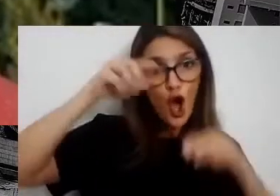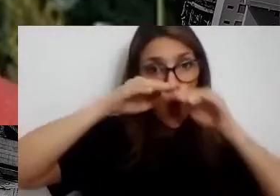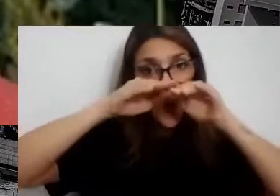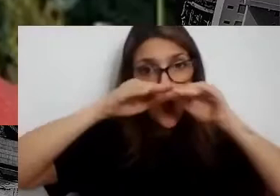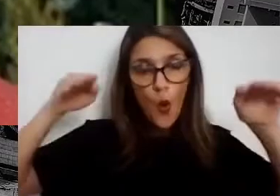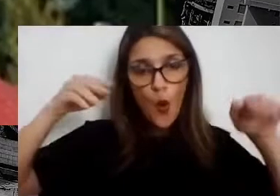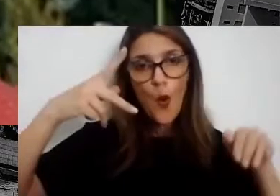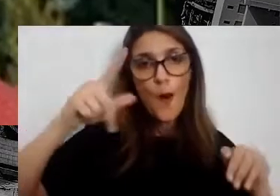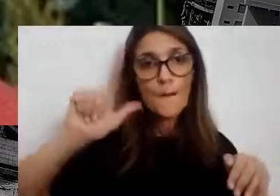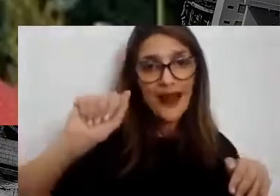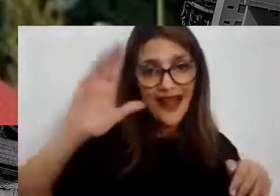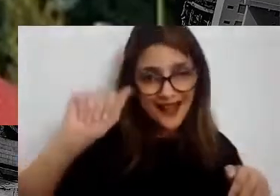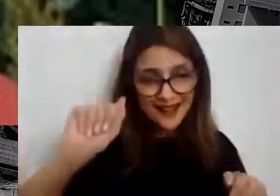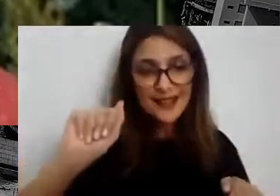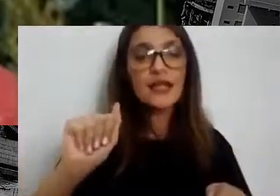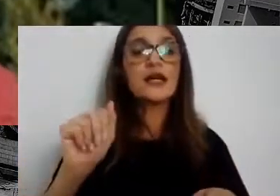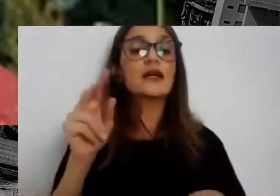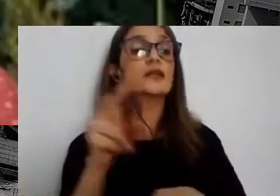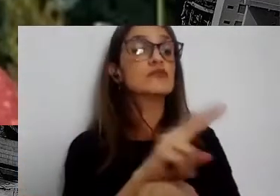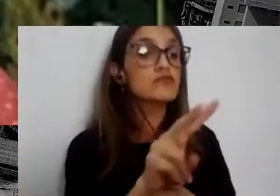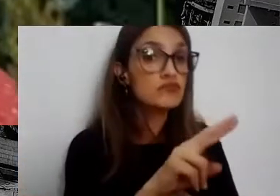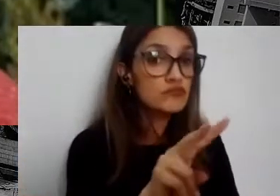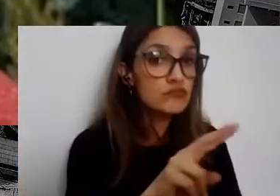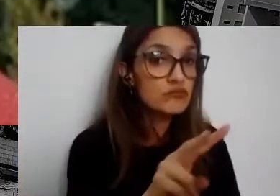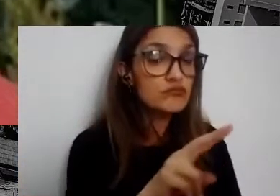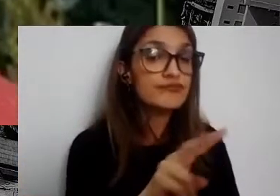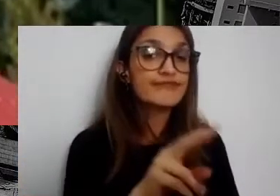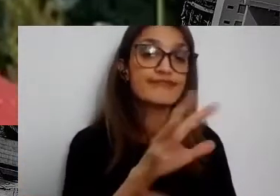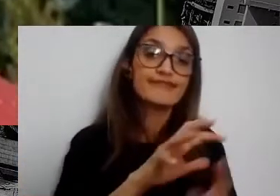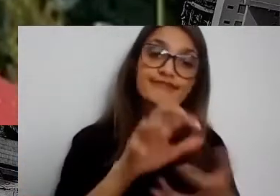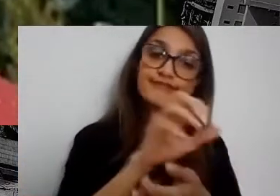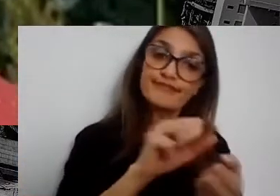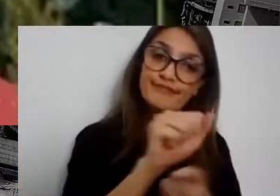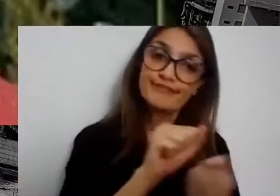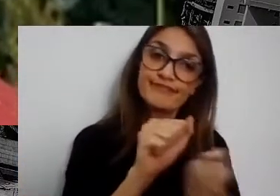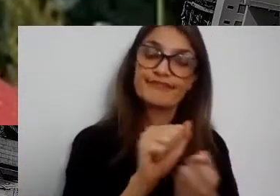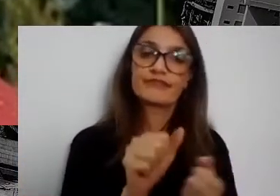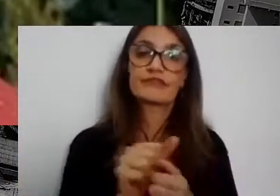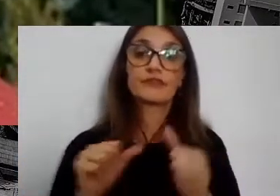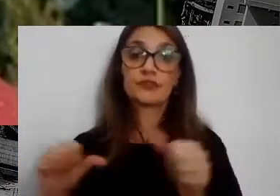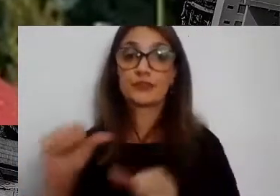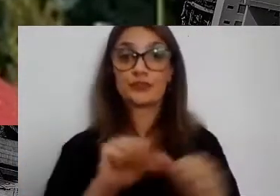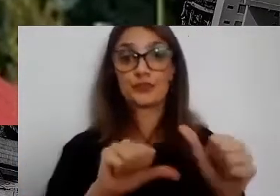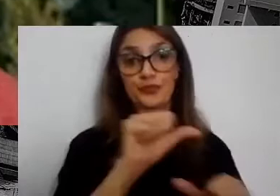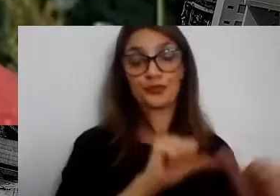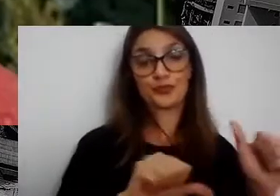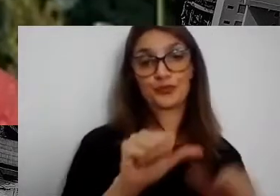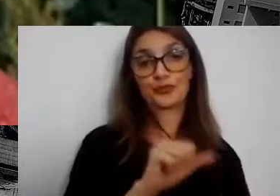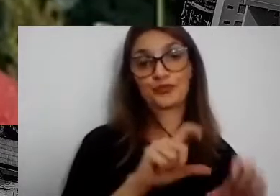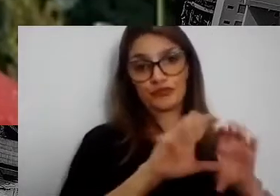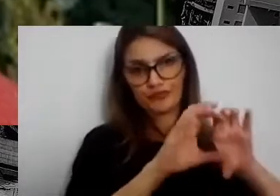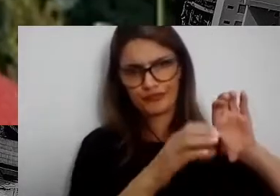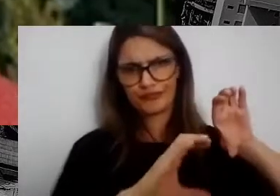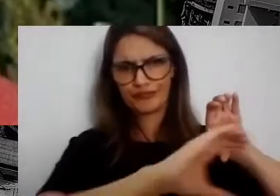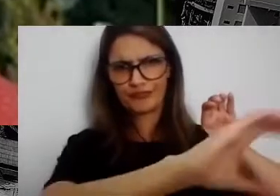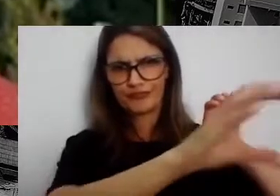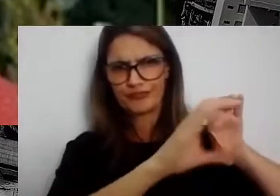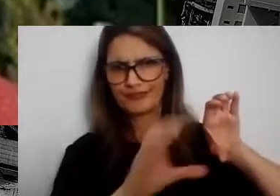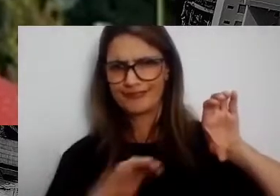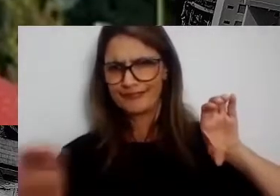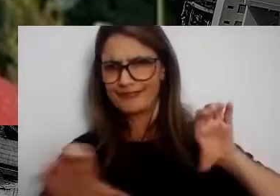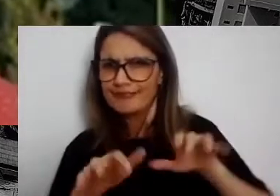sustentabilidade ambiental também, revitalização de sistemas de distribuição que estavam inoperantes, construção de